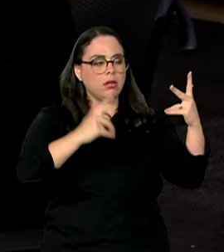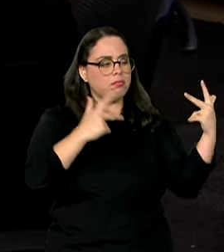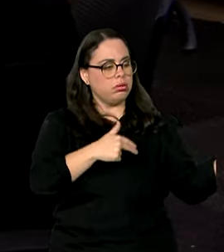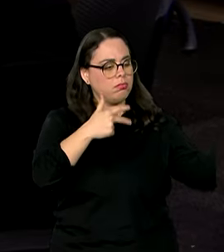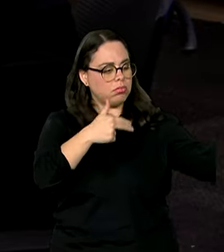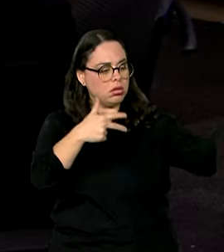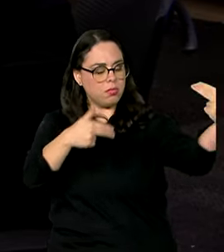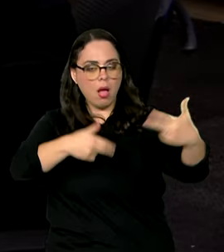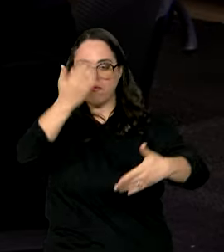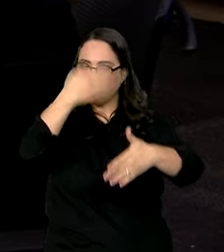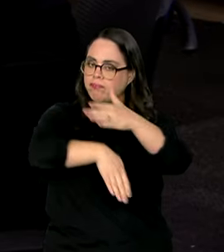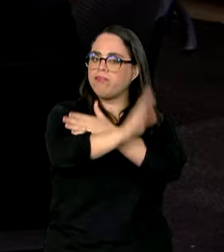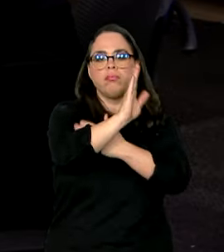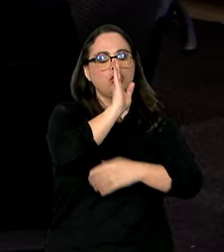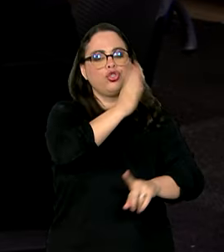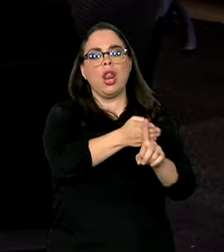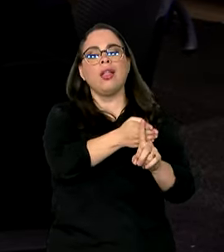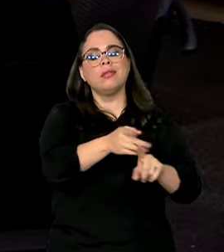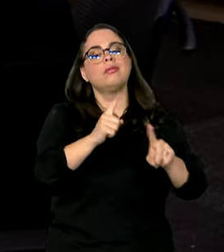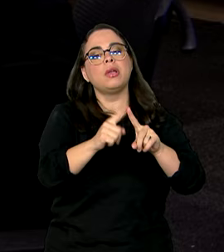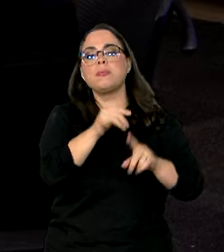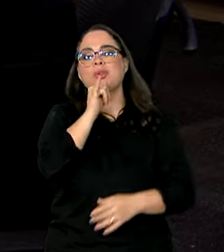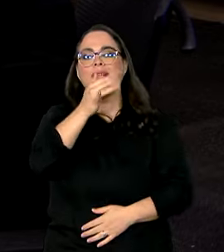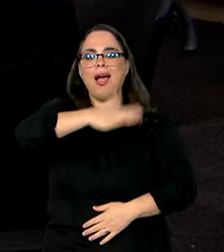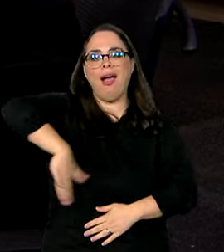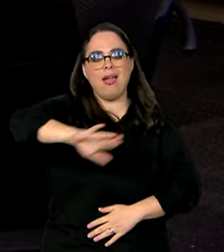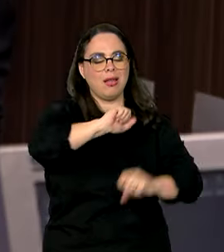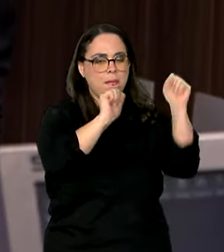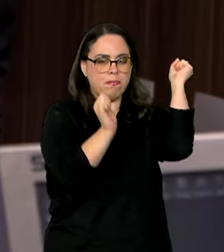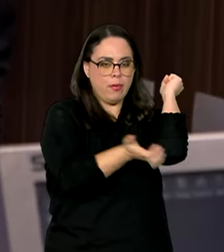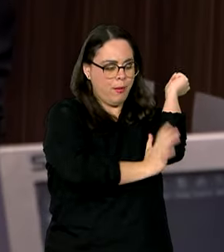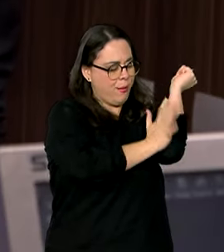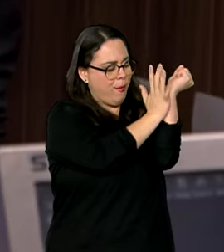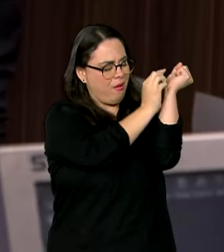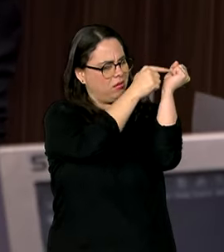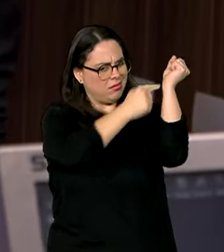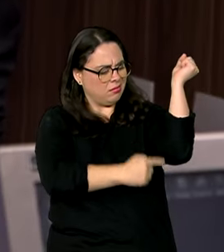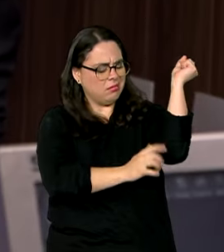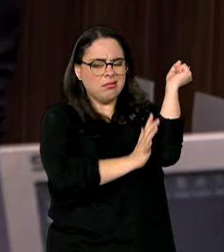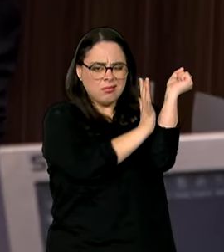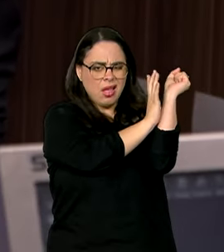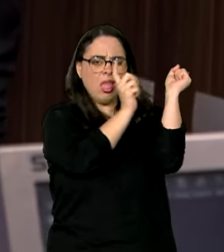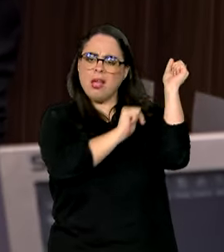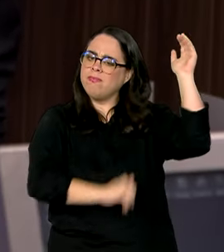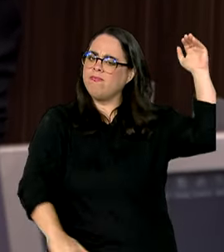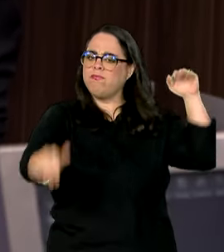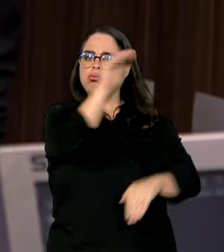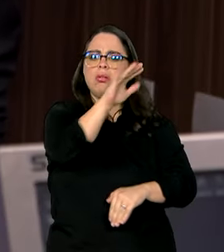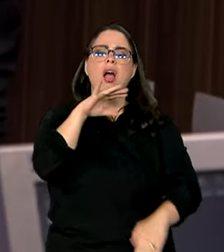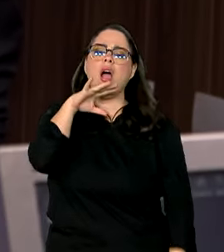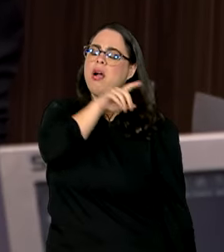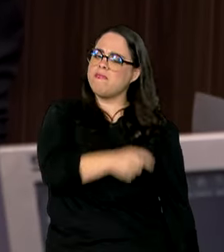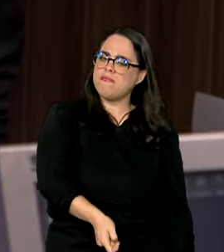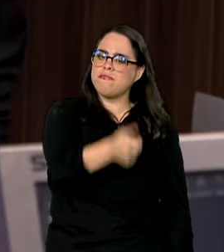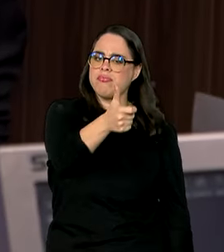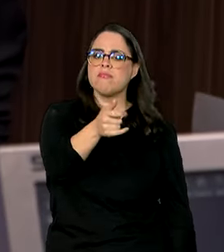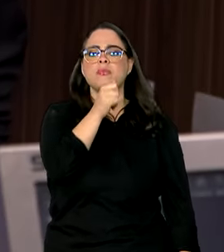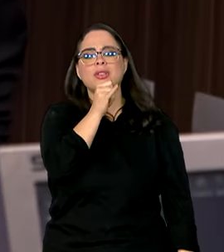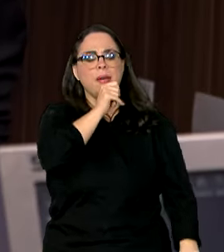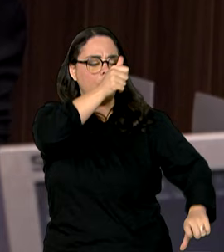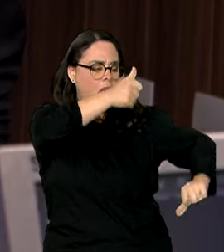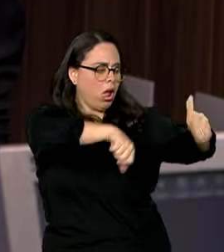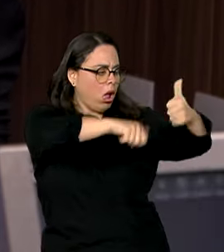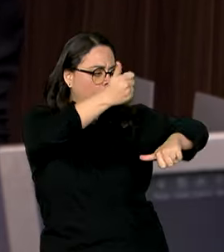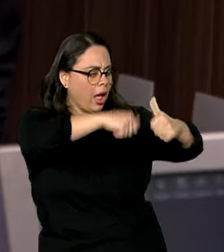questão burocrática hoje em dia pode ser superada rapidamente, questão burocrática da análise de